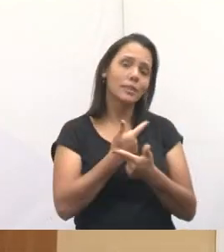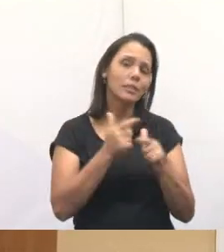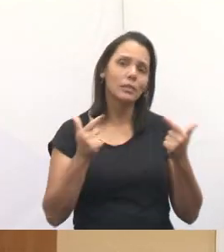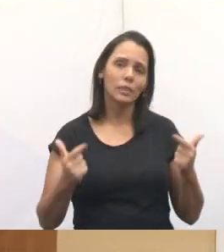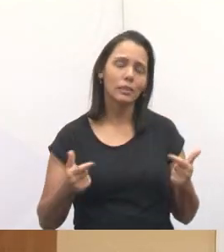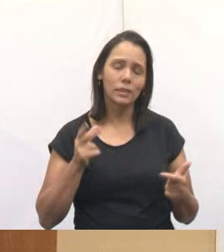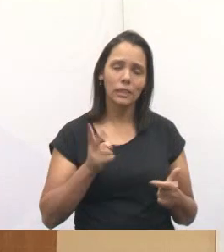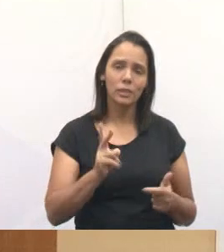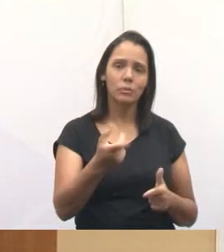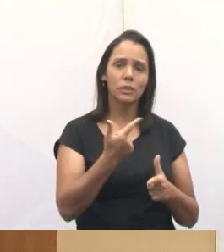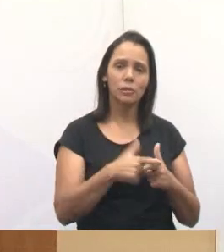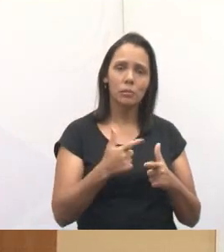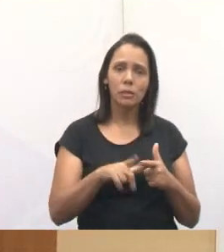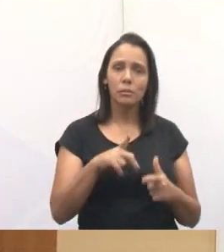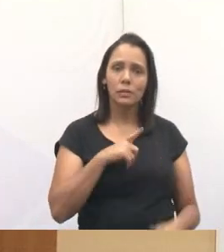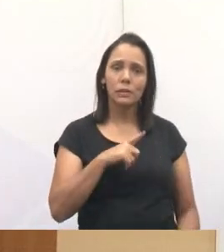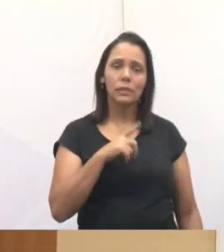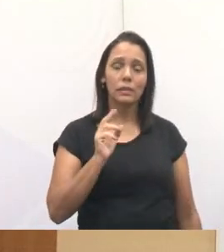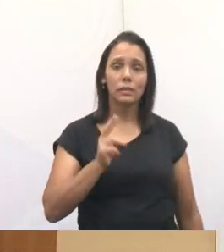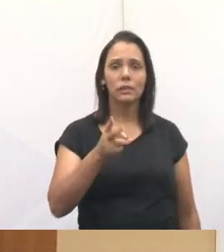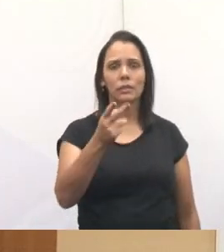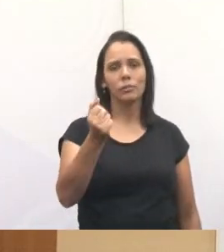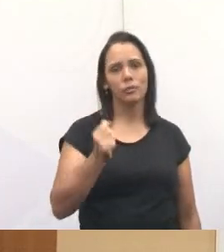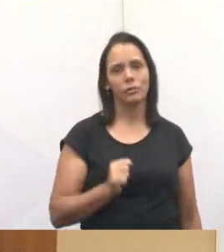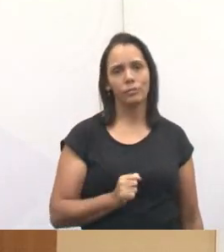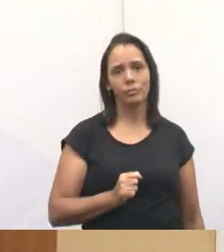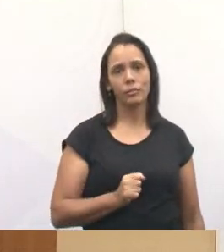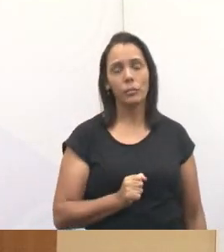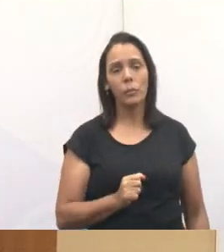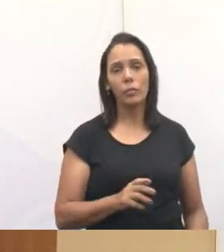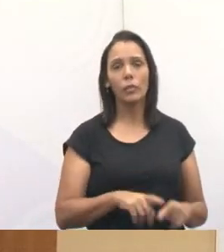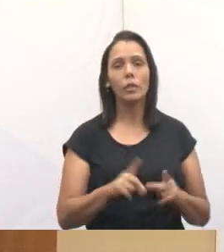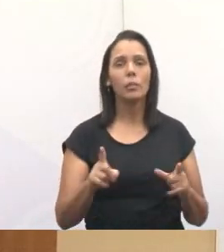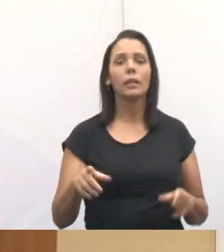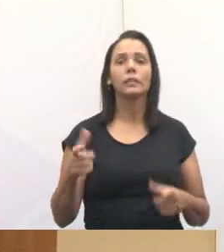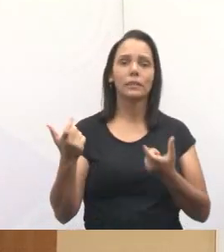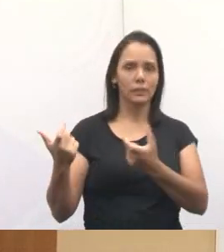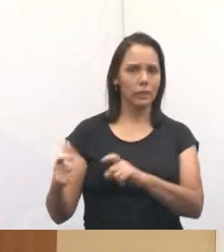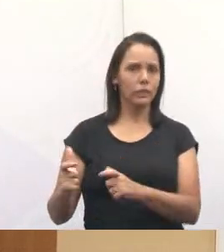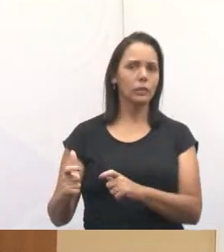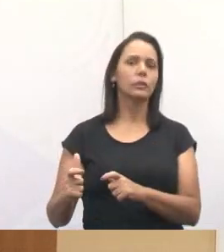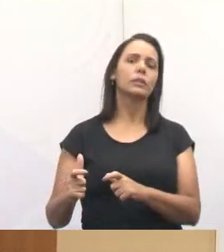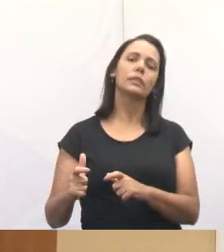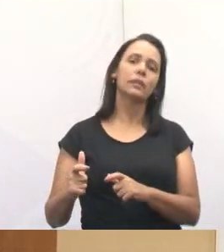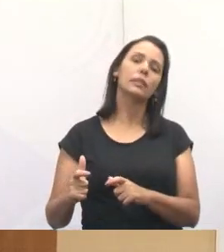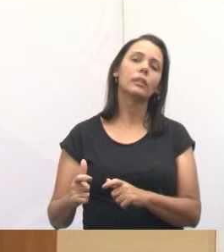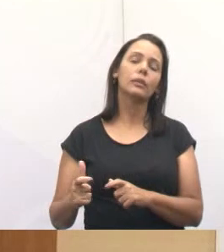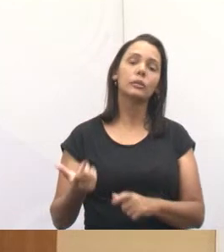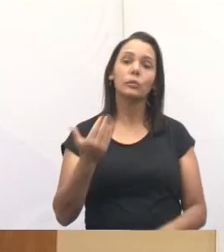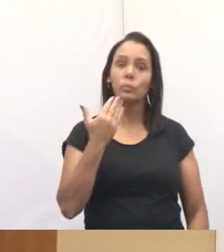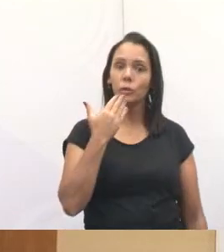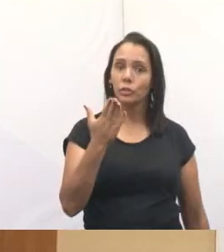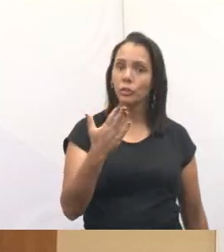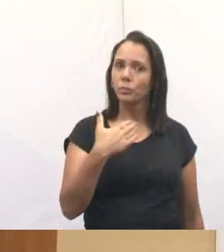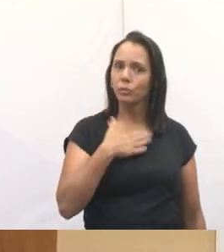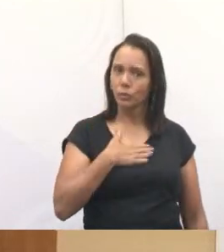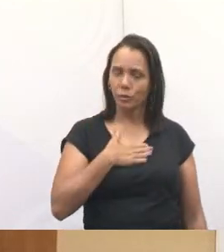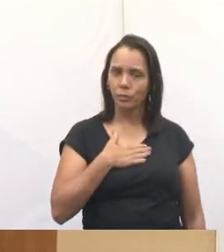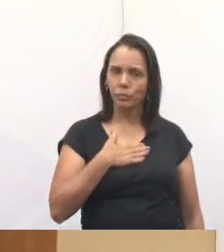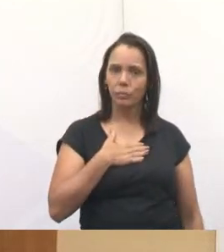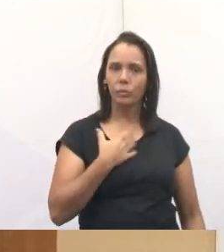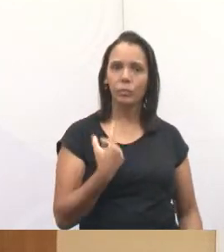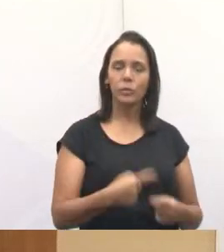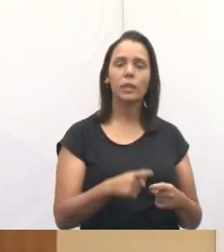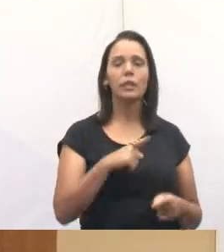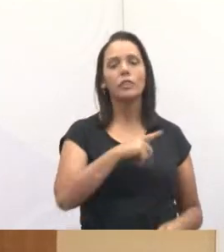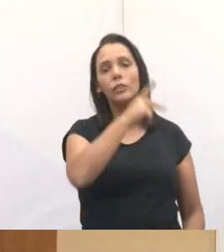problemas. Sempre, né? Mas esse espaço, ele tá vindo por um pedido meu. Por quê? Porque teve